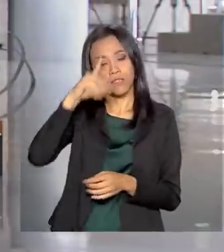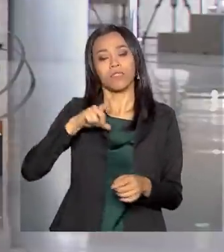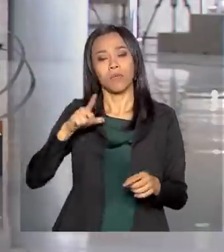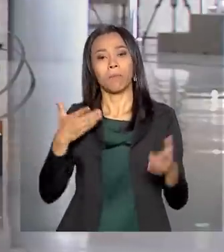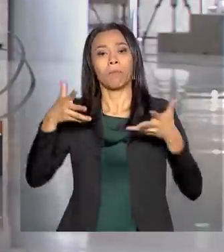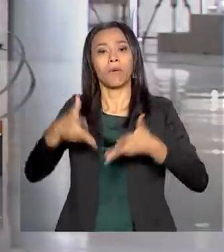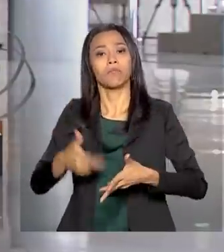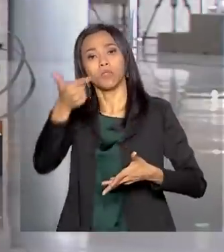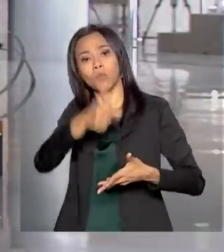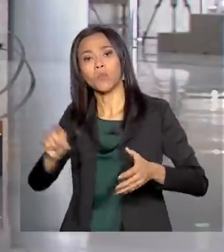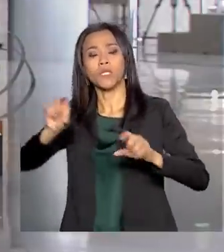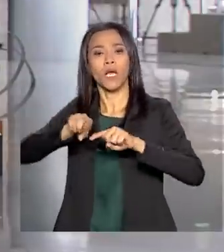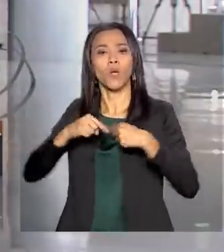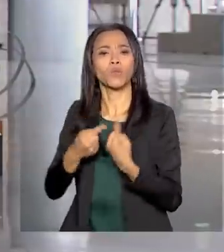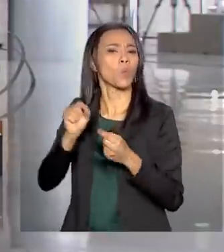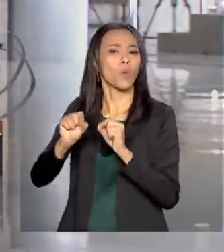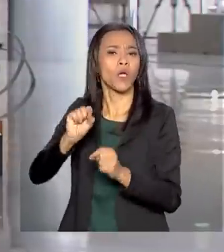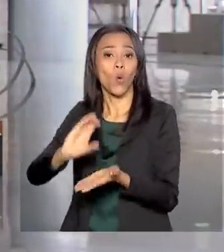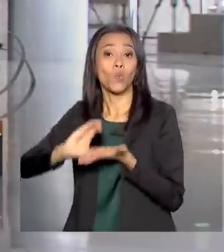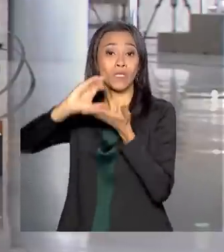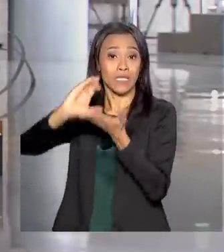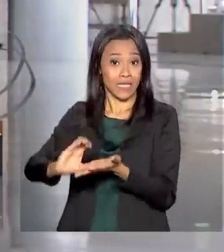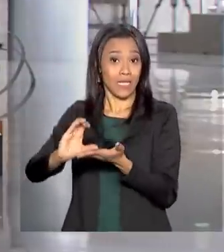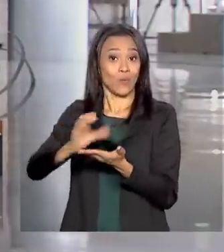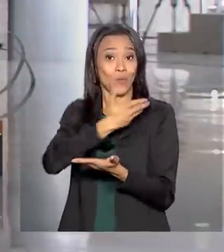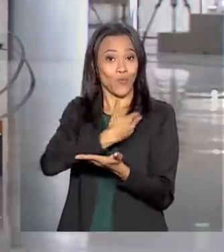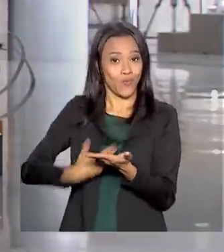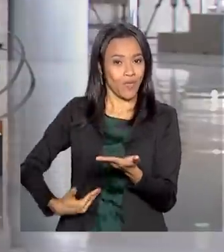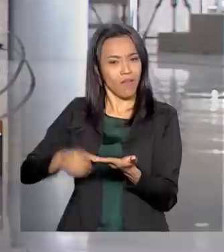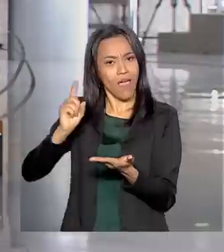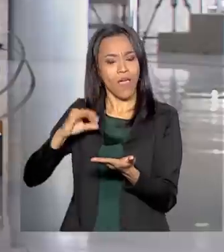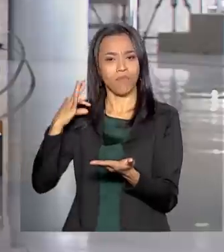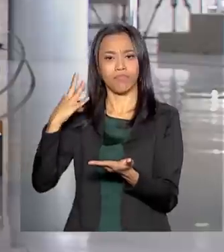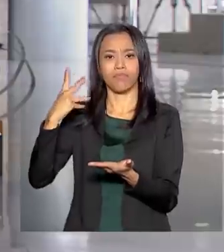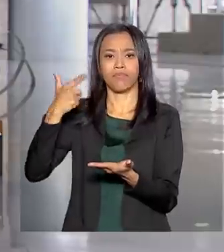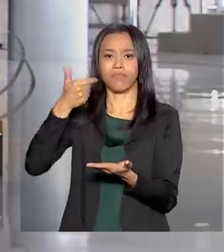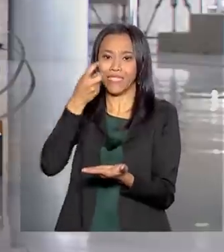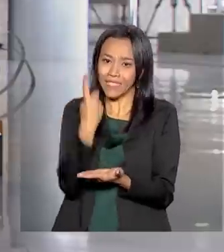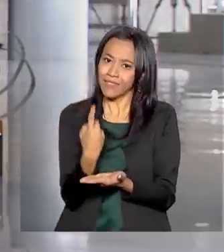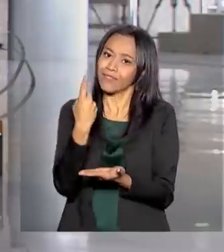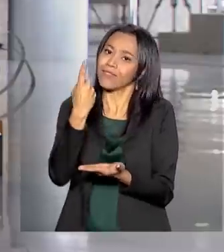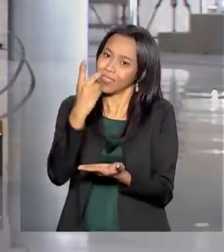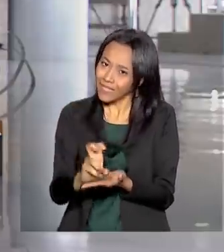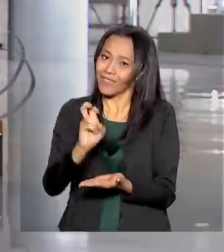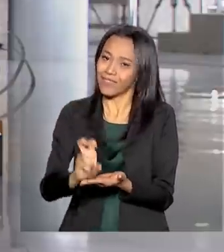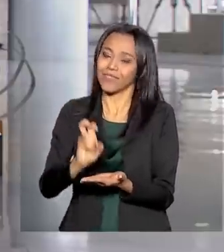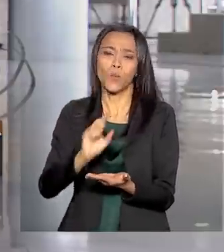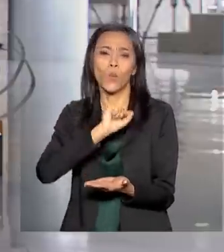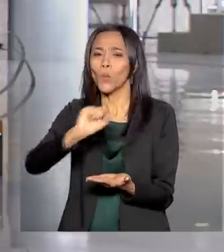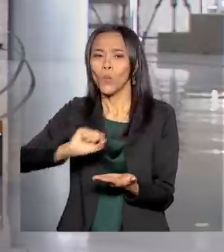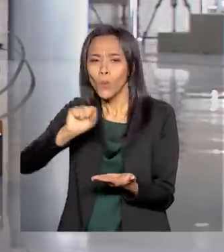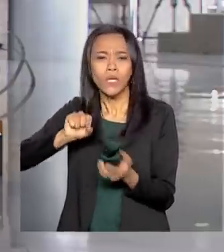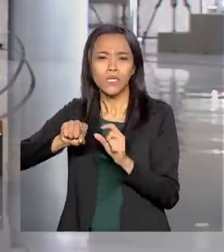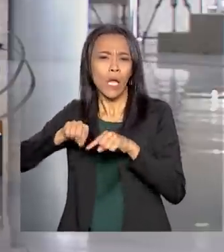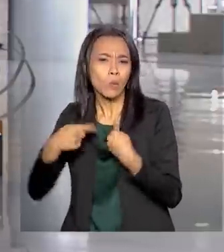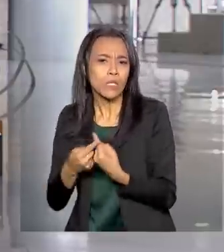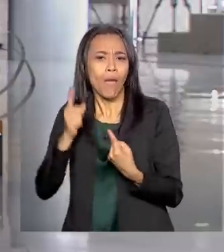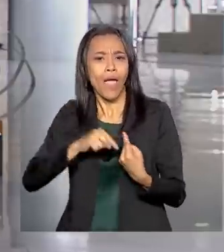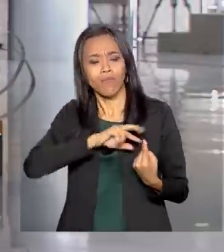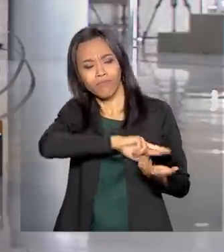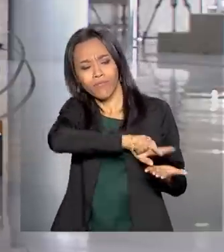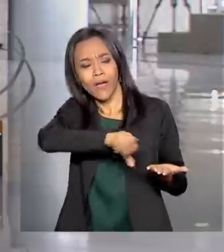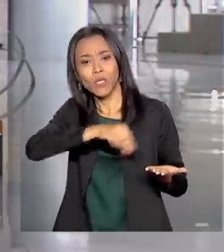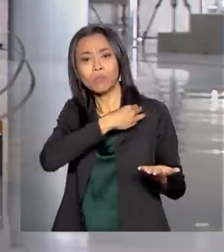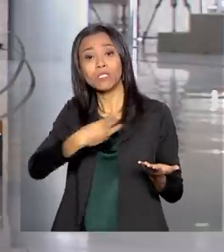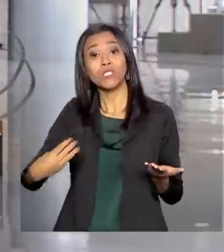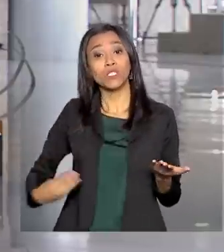do Conselho de Governo. Essa é a 15ª reunião do Conselho, grupo que reúne todos os ministros de Estado. No